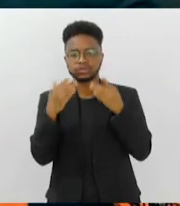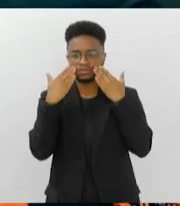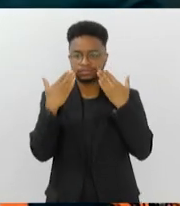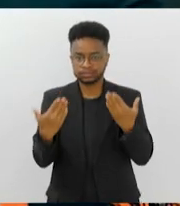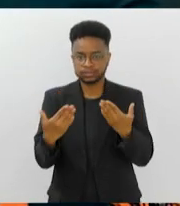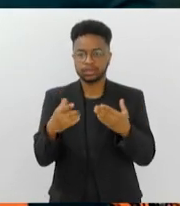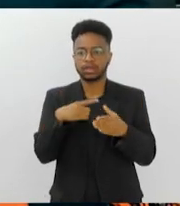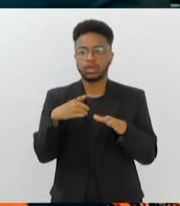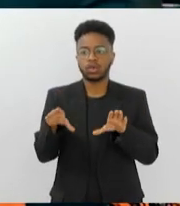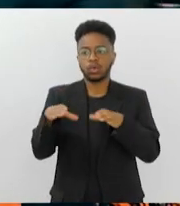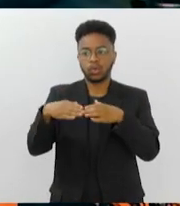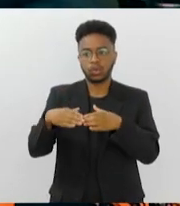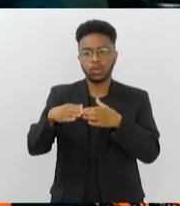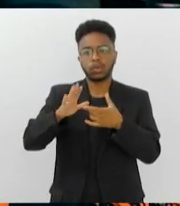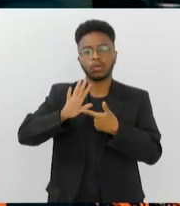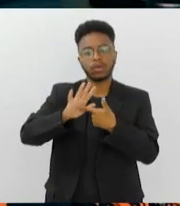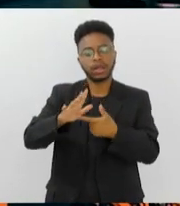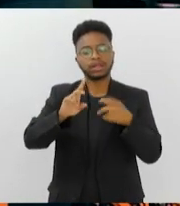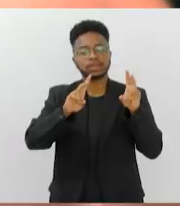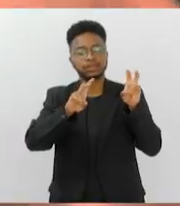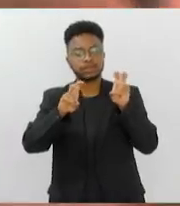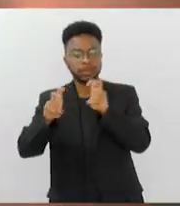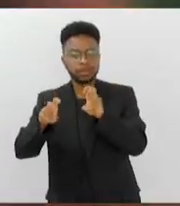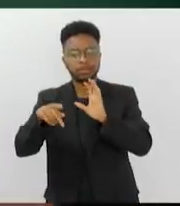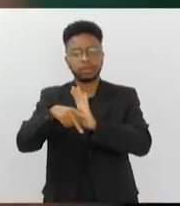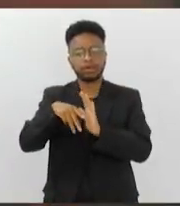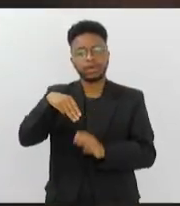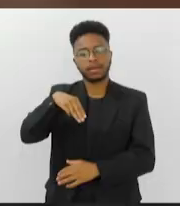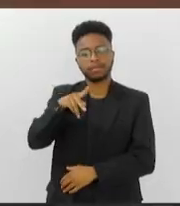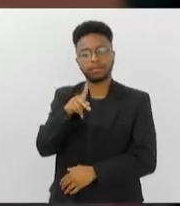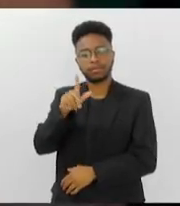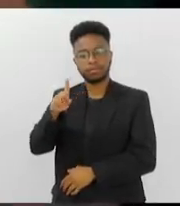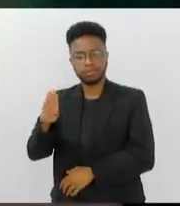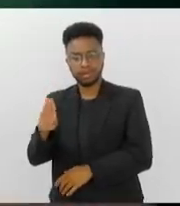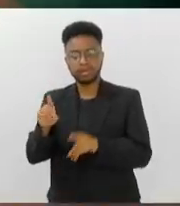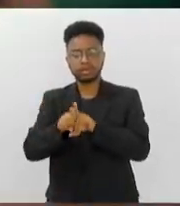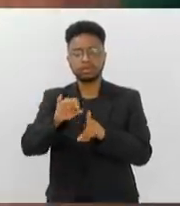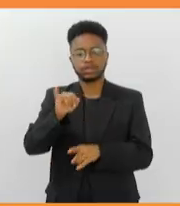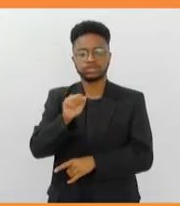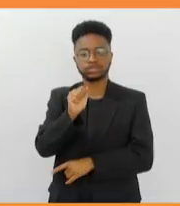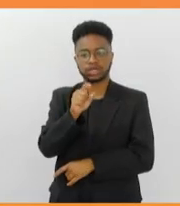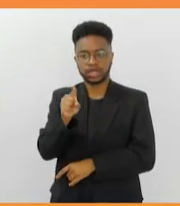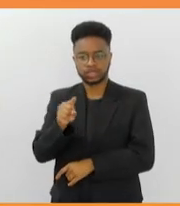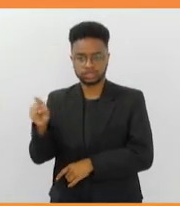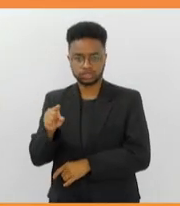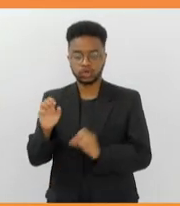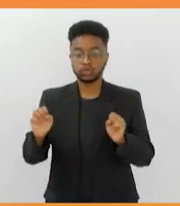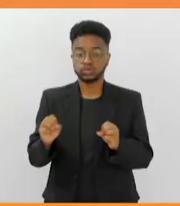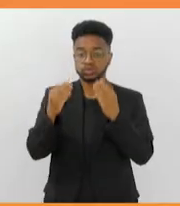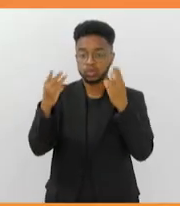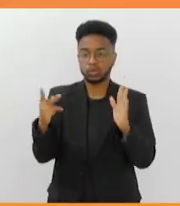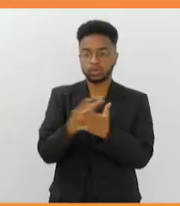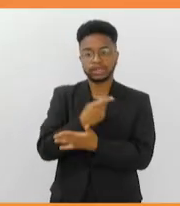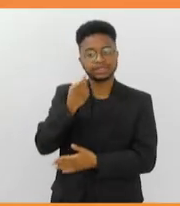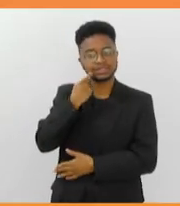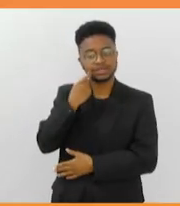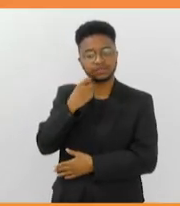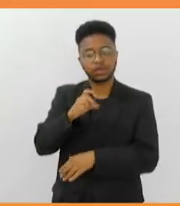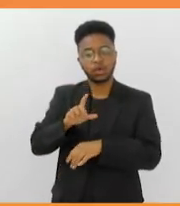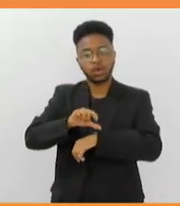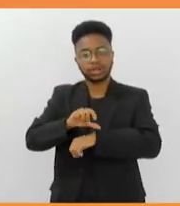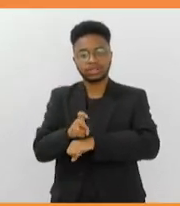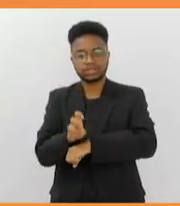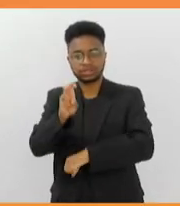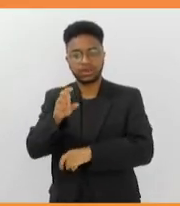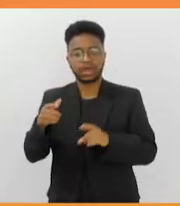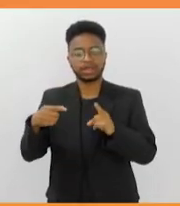A banda apresenta releituras para clássicos da MPB e do Jazz Internacional. O show é nesta sexta, das 5 da tarde às